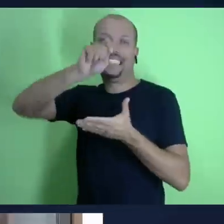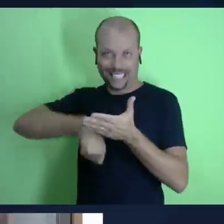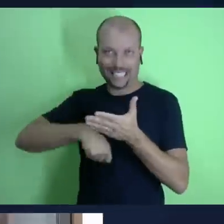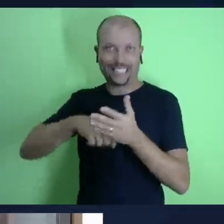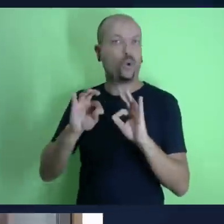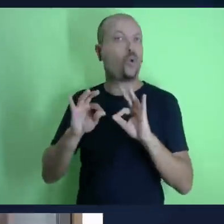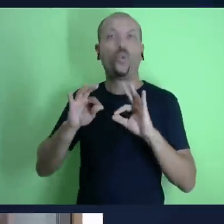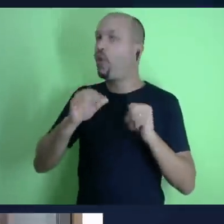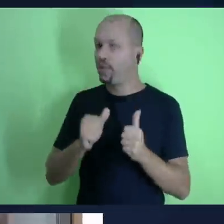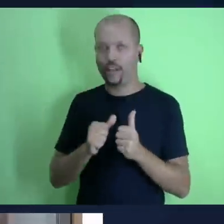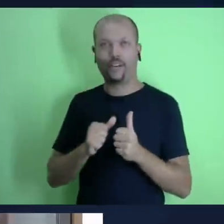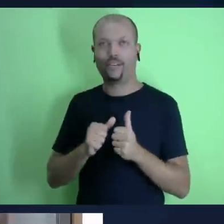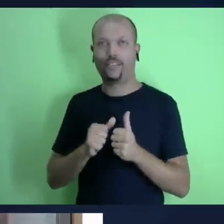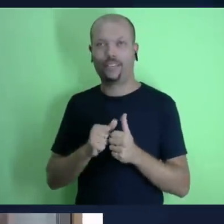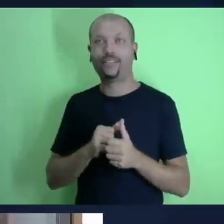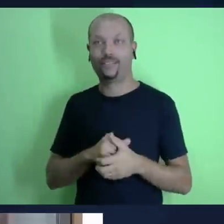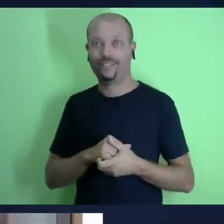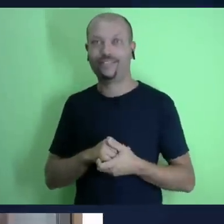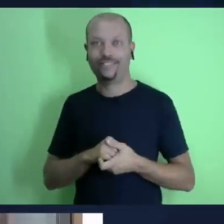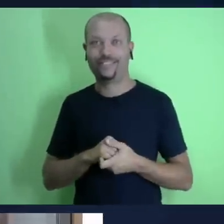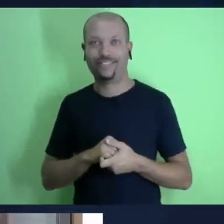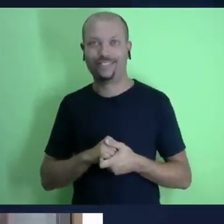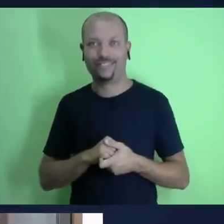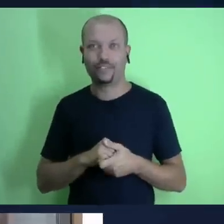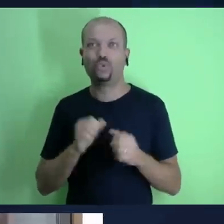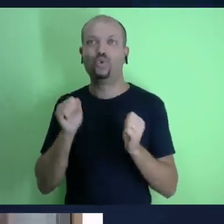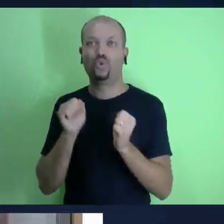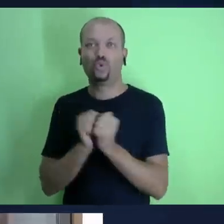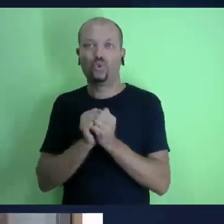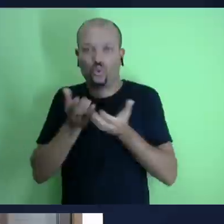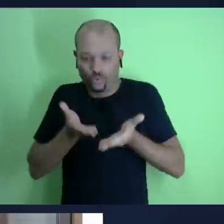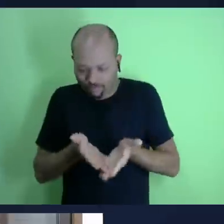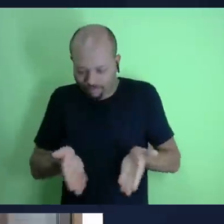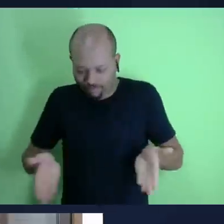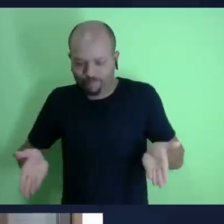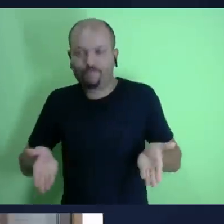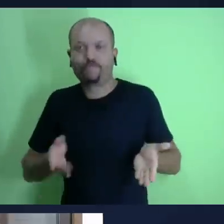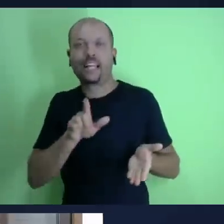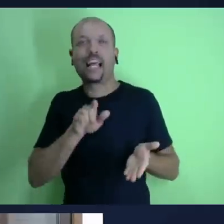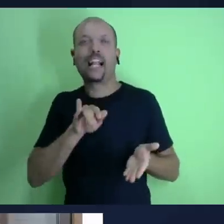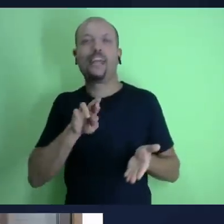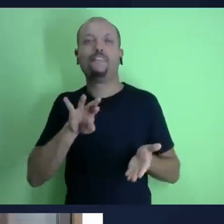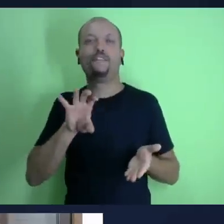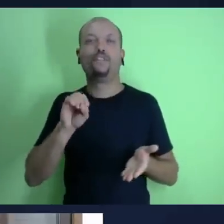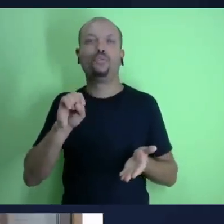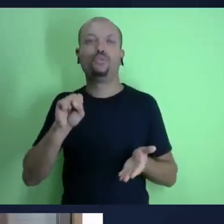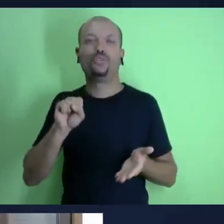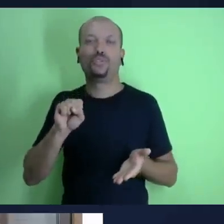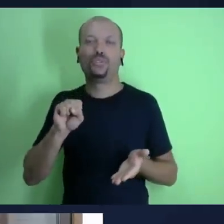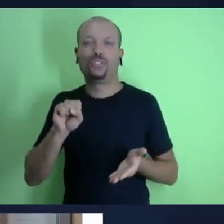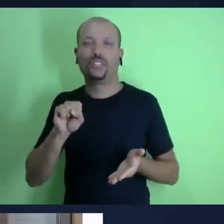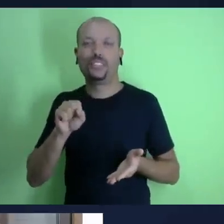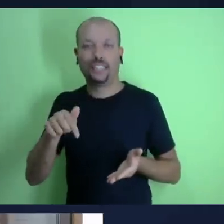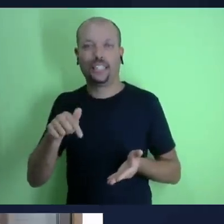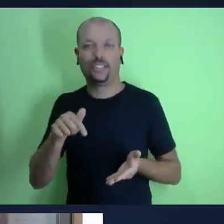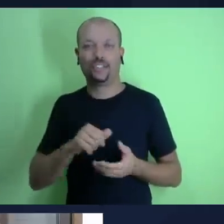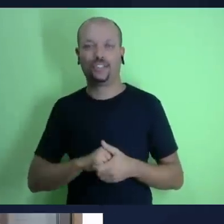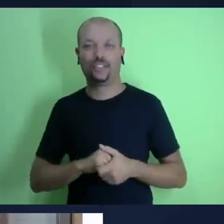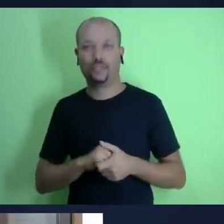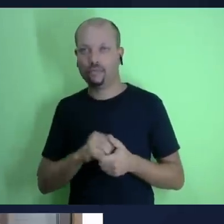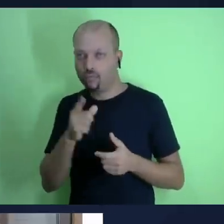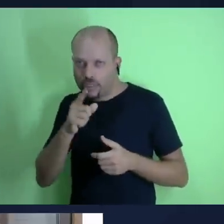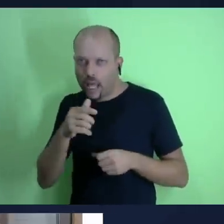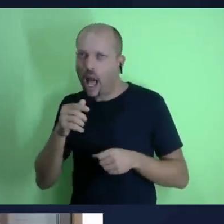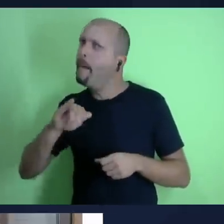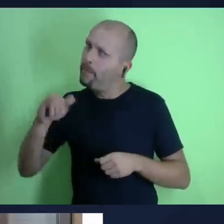pastor José de Castro suas palavras finais e em seguida uma oração pedindo que Deus nos abençoe